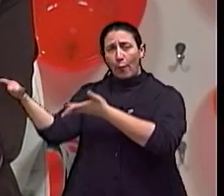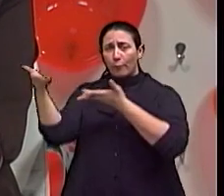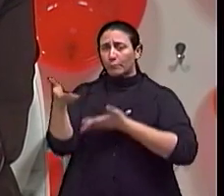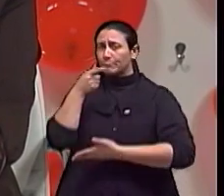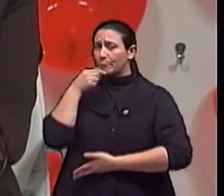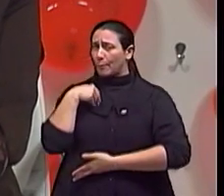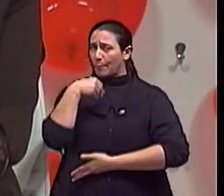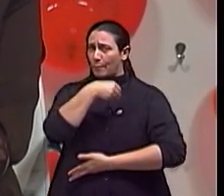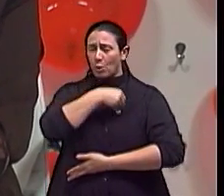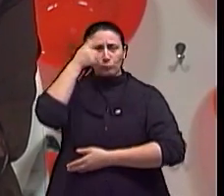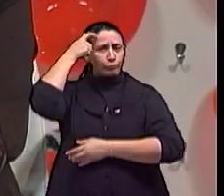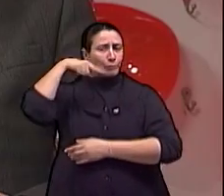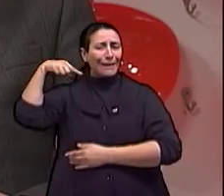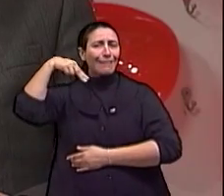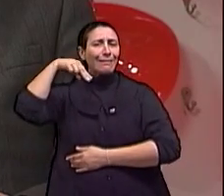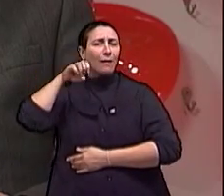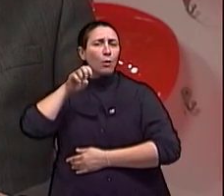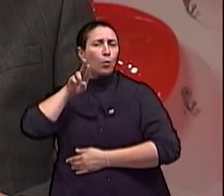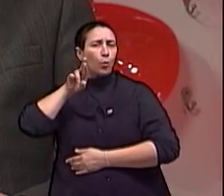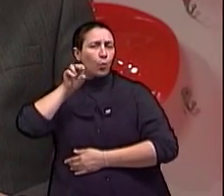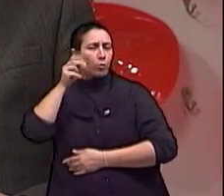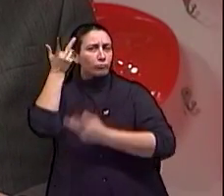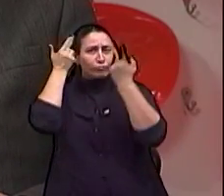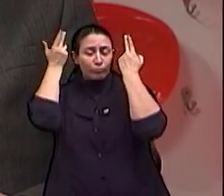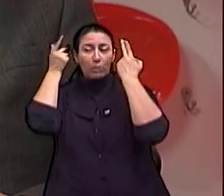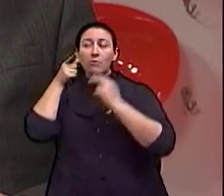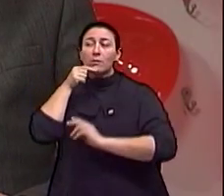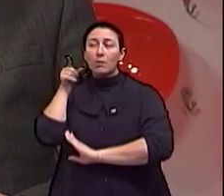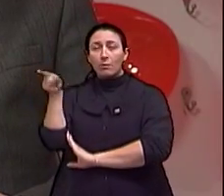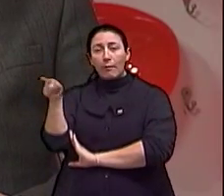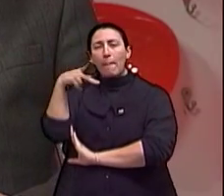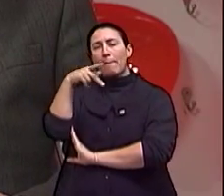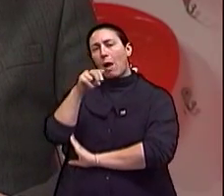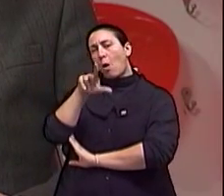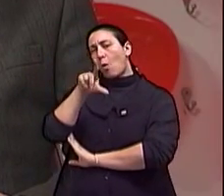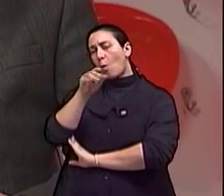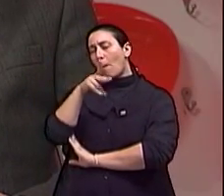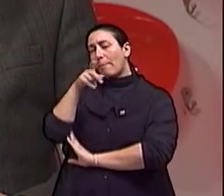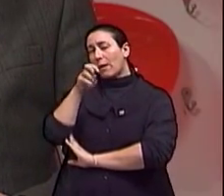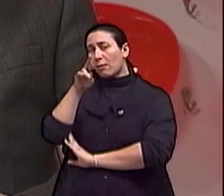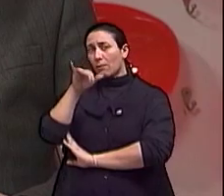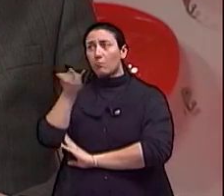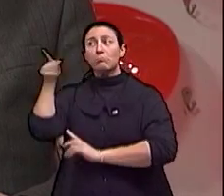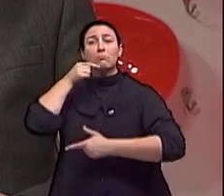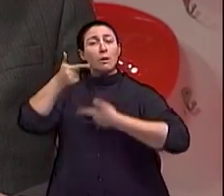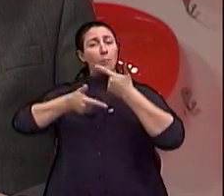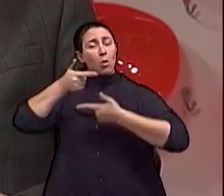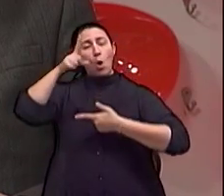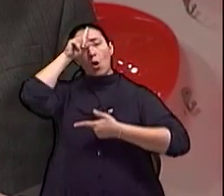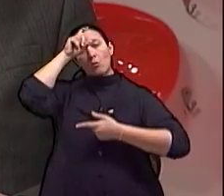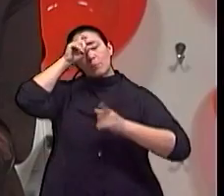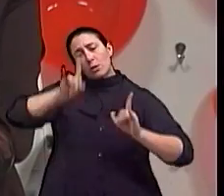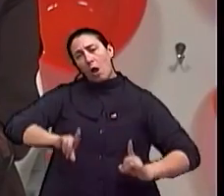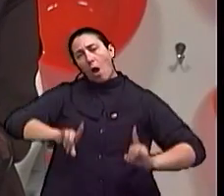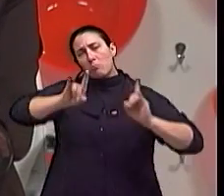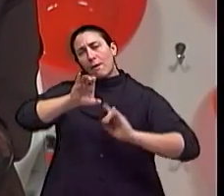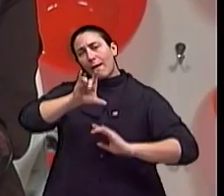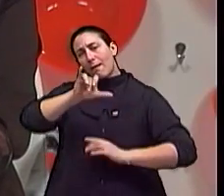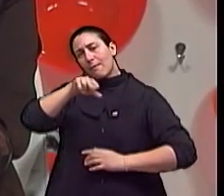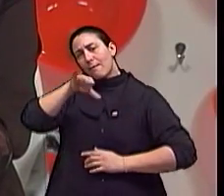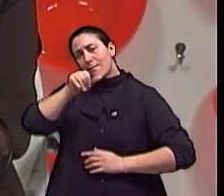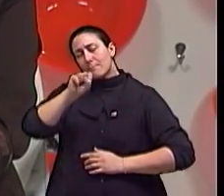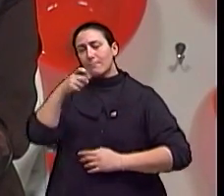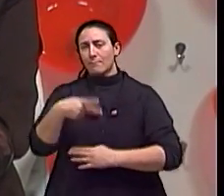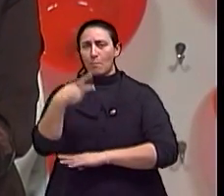é o médico neurocirurgião Paulo Petri Opitz, do Serviço de Neurocirurgia do Hospital de Clínicas aqui